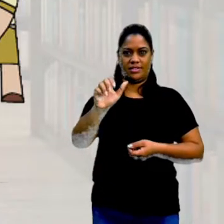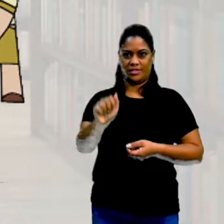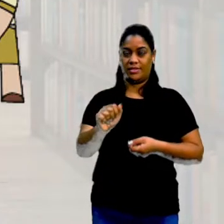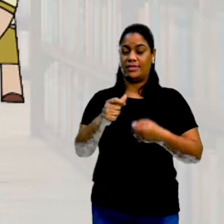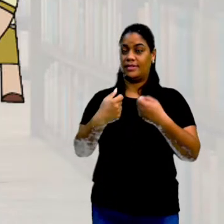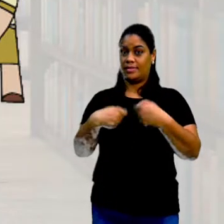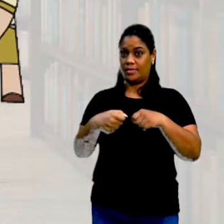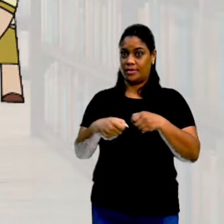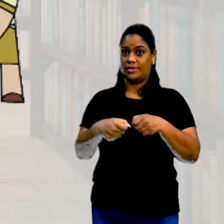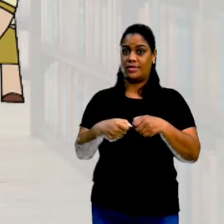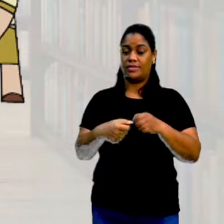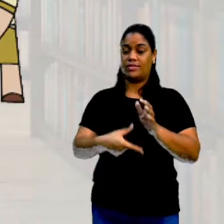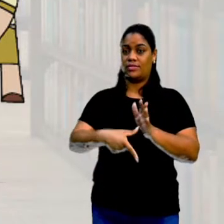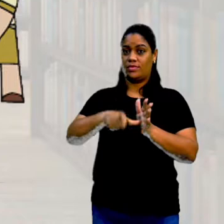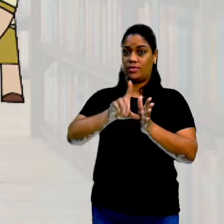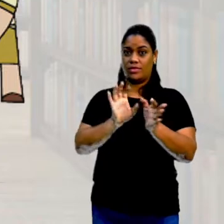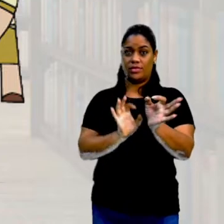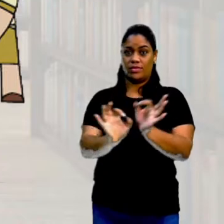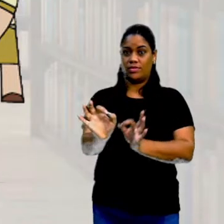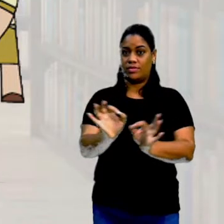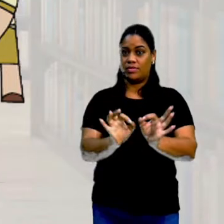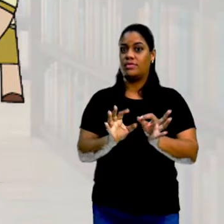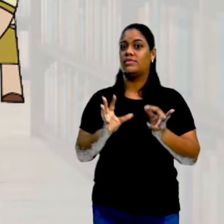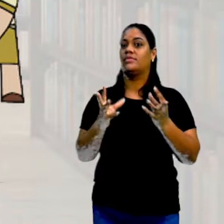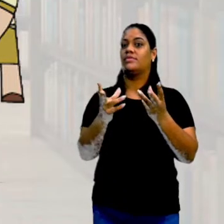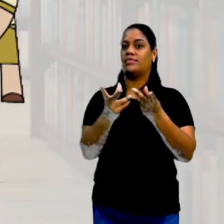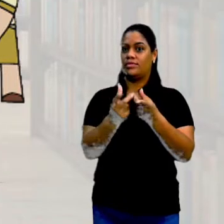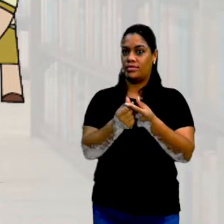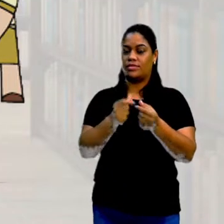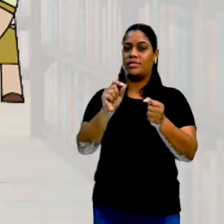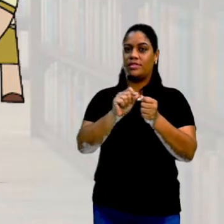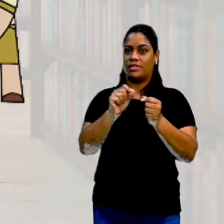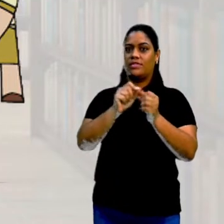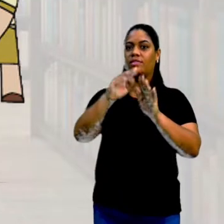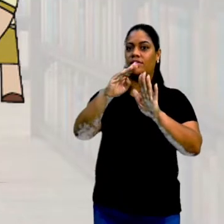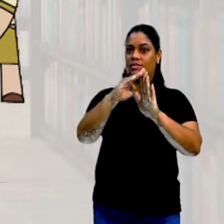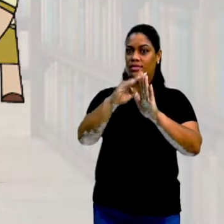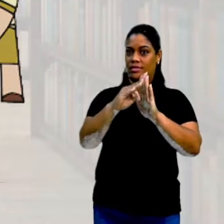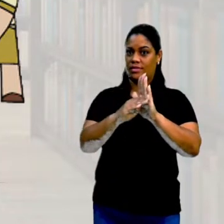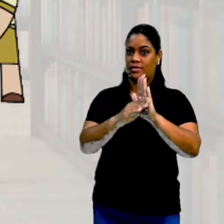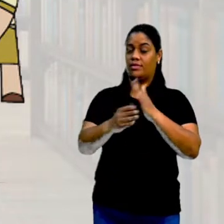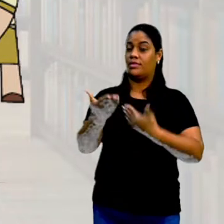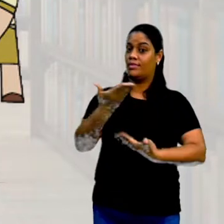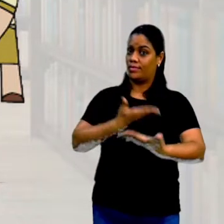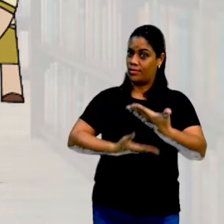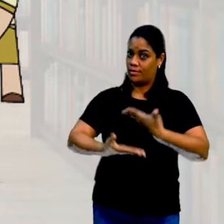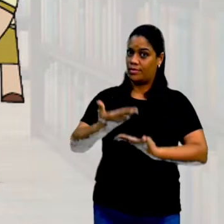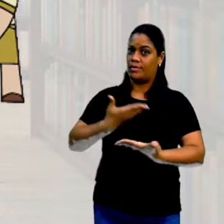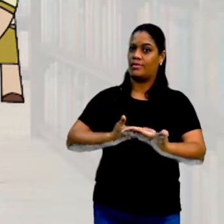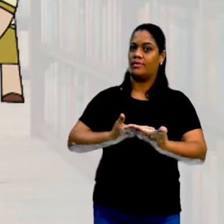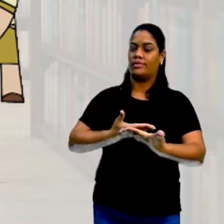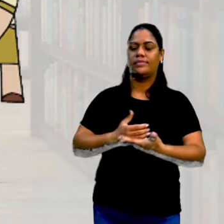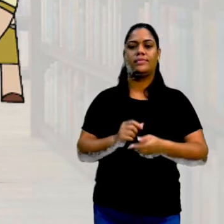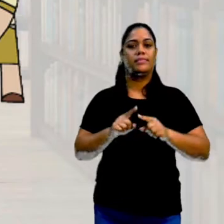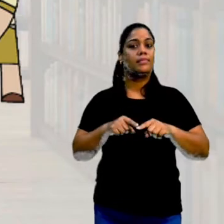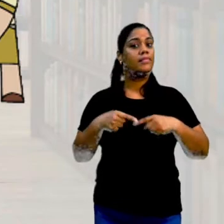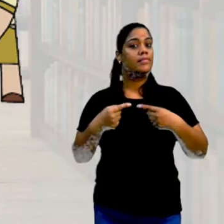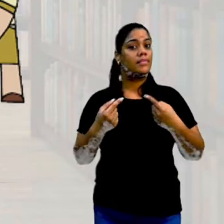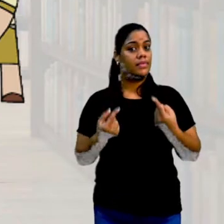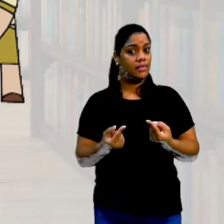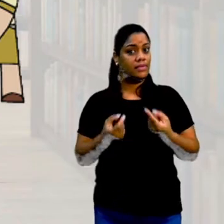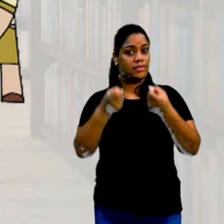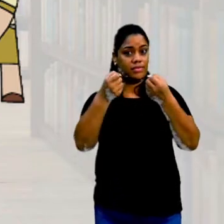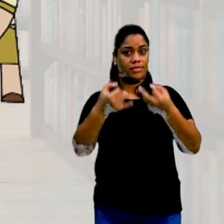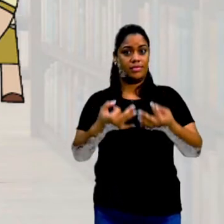necessário planejar cada uma delas e executar cada uma delas com muito cuidado. Está bem? Mas, como eu disse a